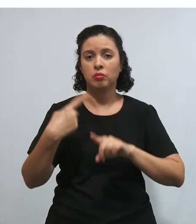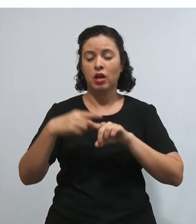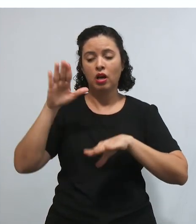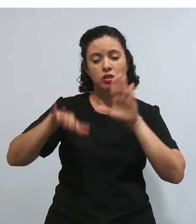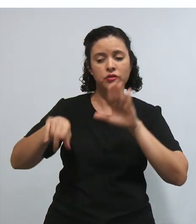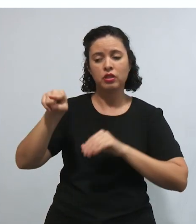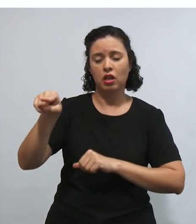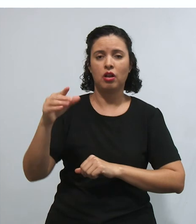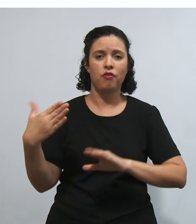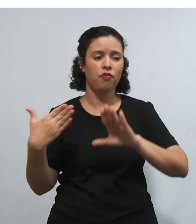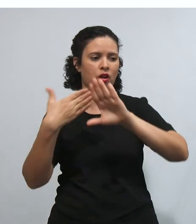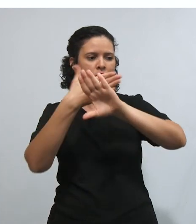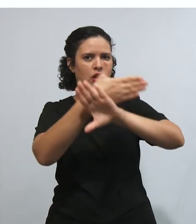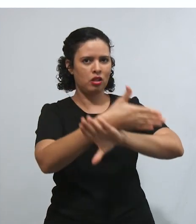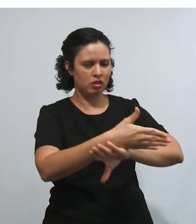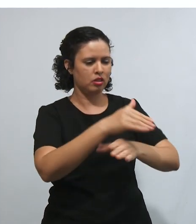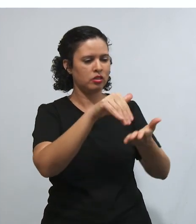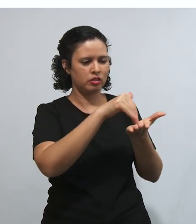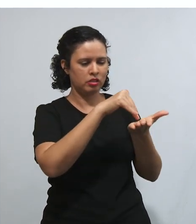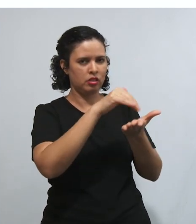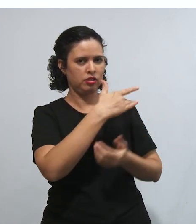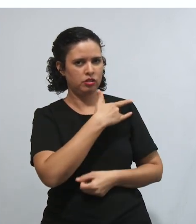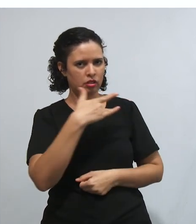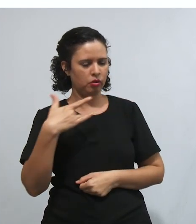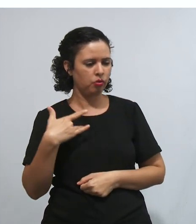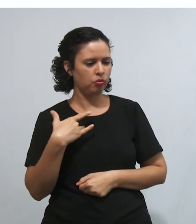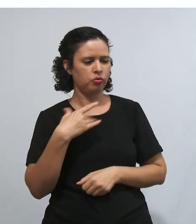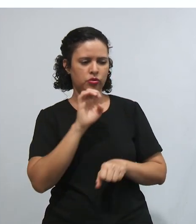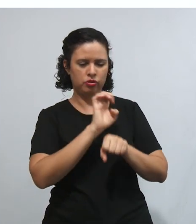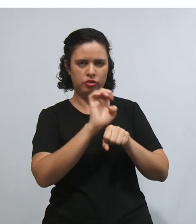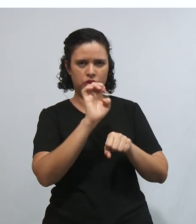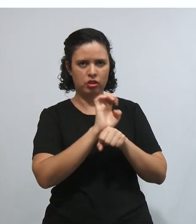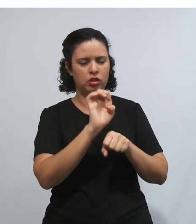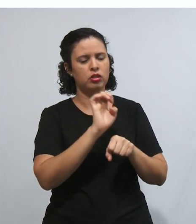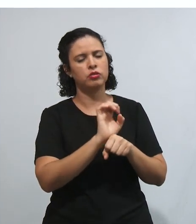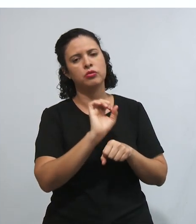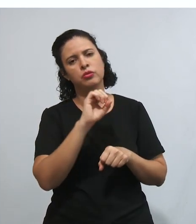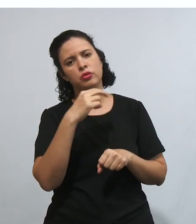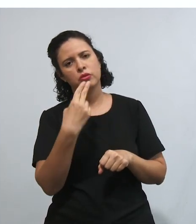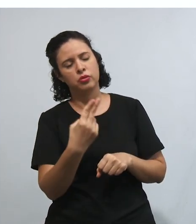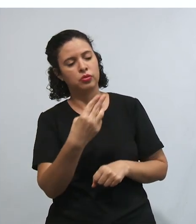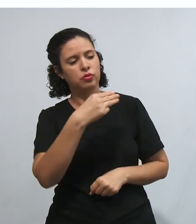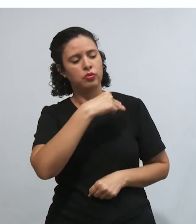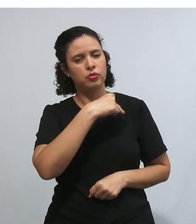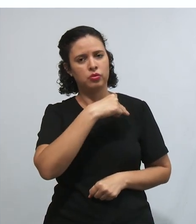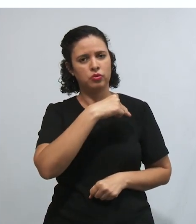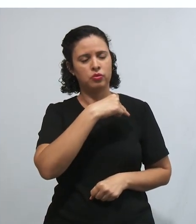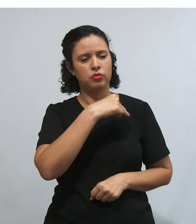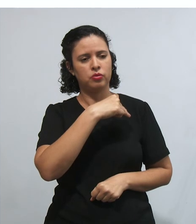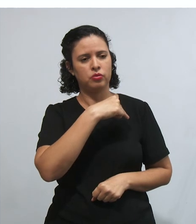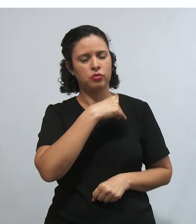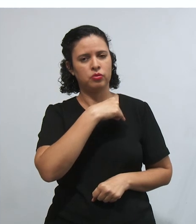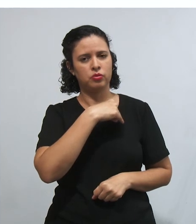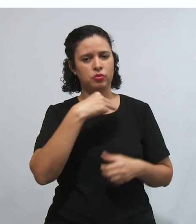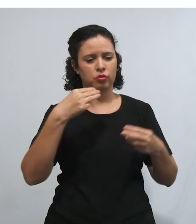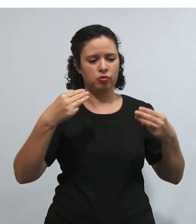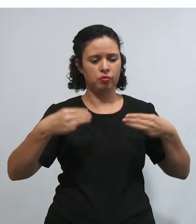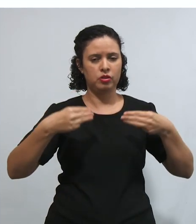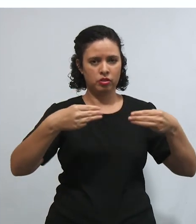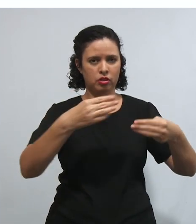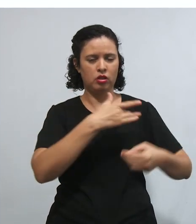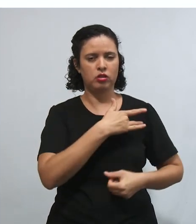da Secretaria de Saúde, lá do seu estado, ou lá no Ministério da Saúde, com o pedido